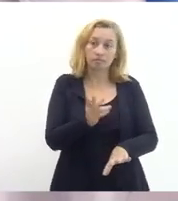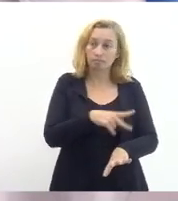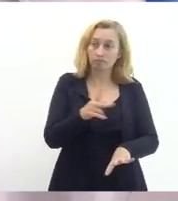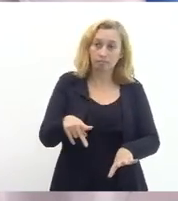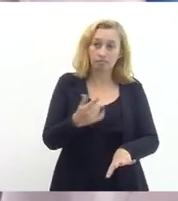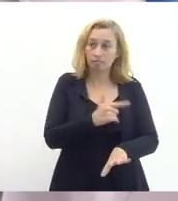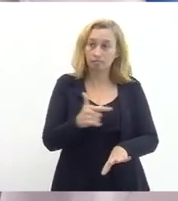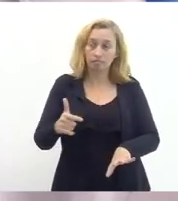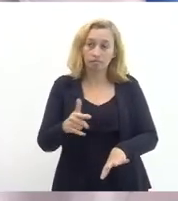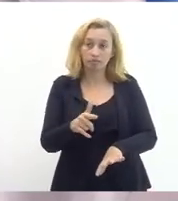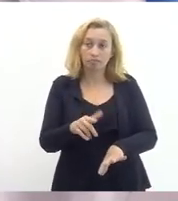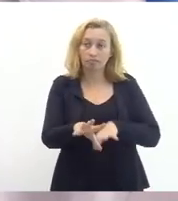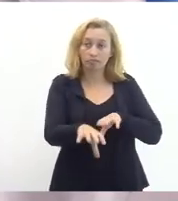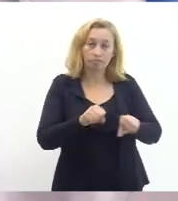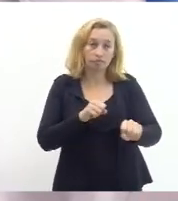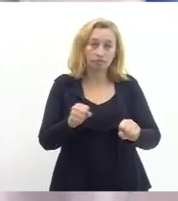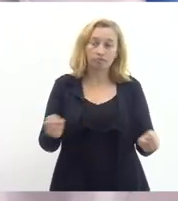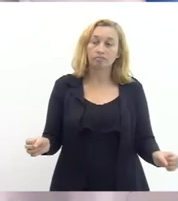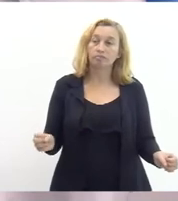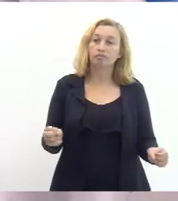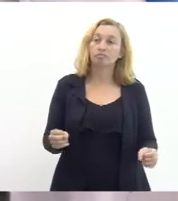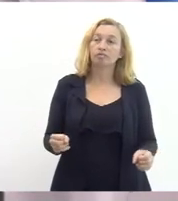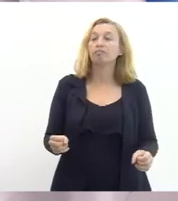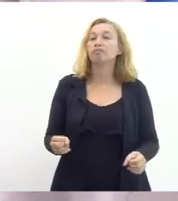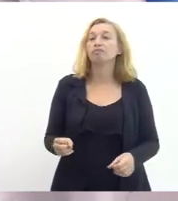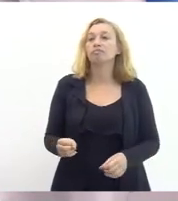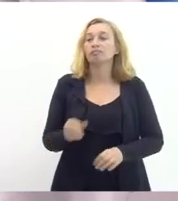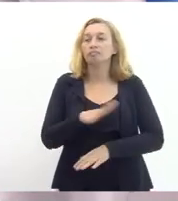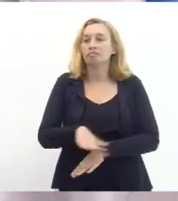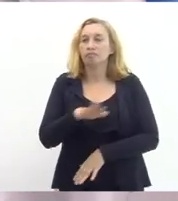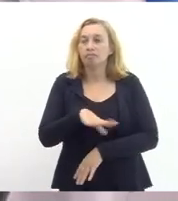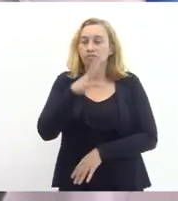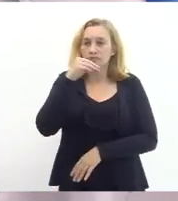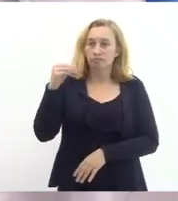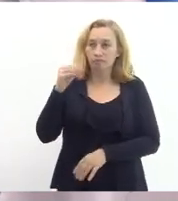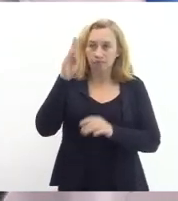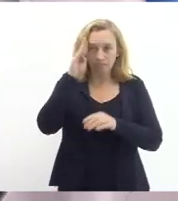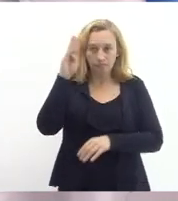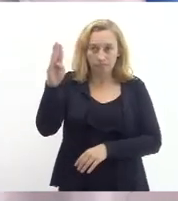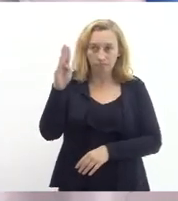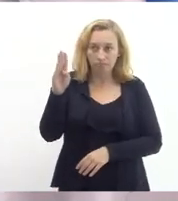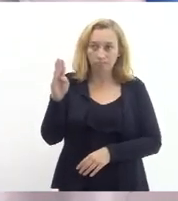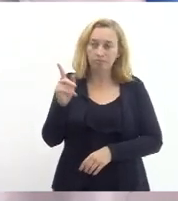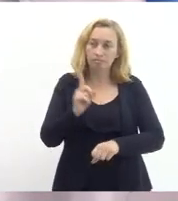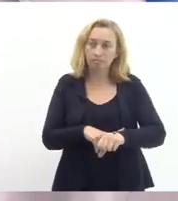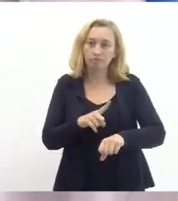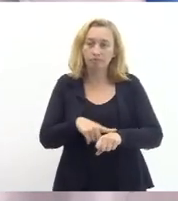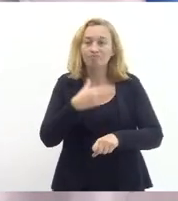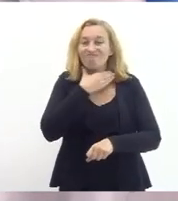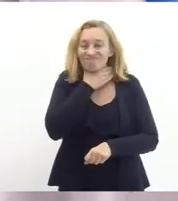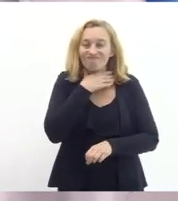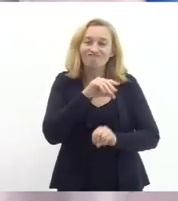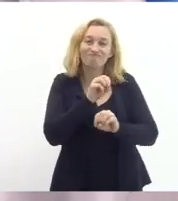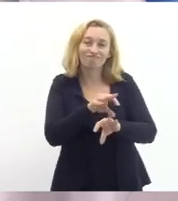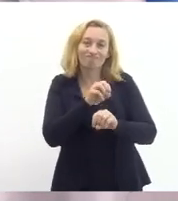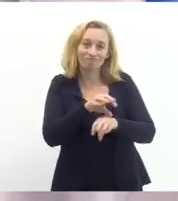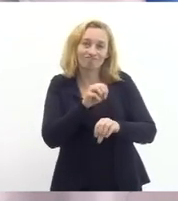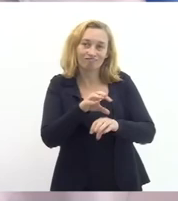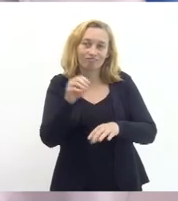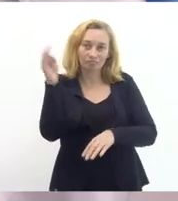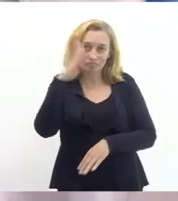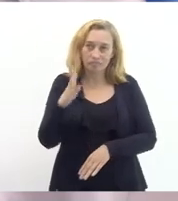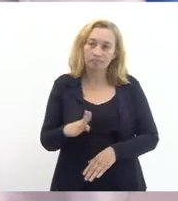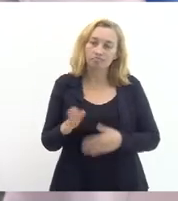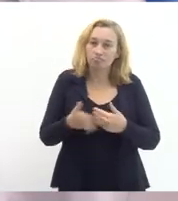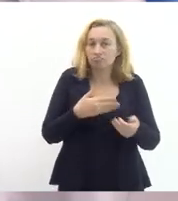um ciclo de formação completo especialmente nesse momento onde a gente enfrenta a maior crise da história da educação brasileira mas em